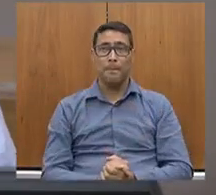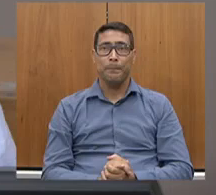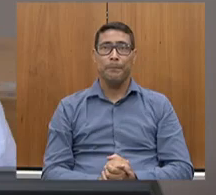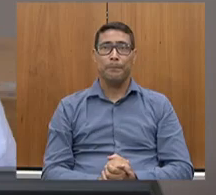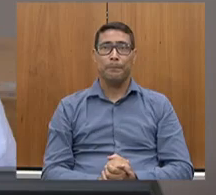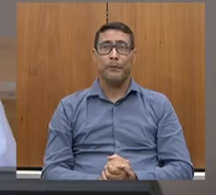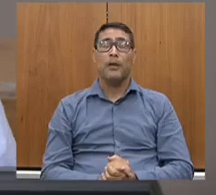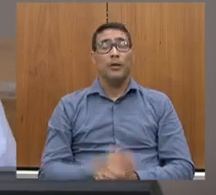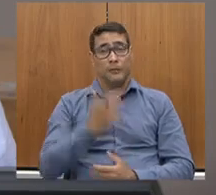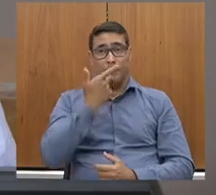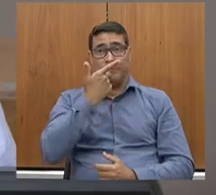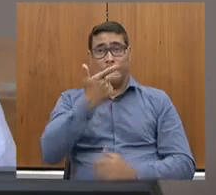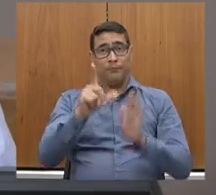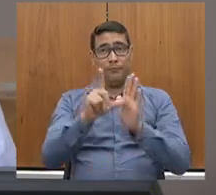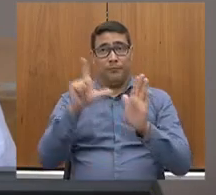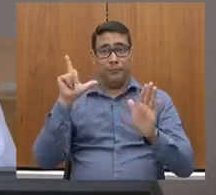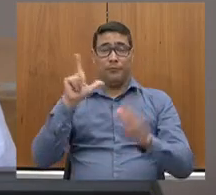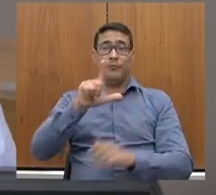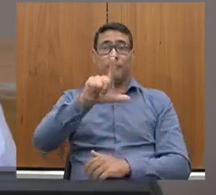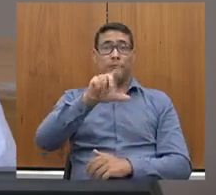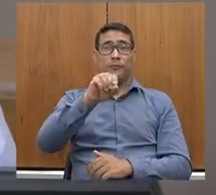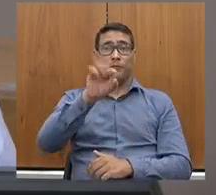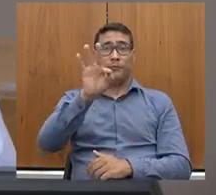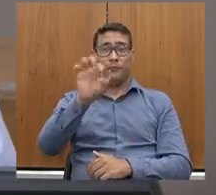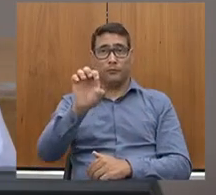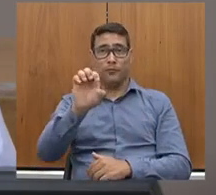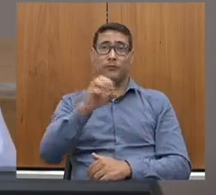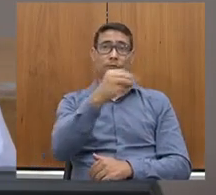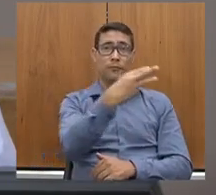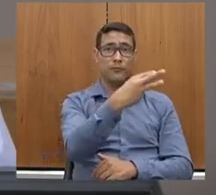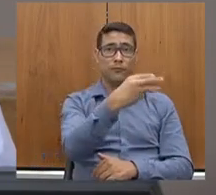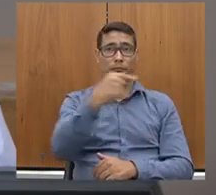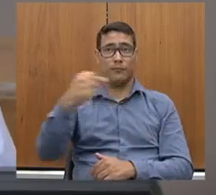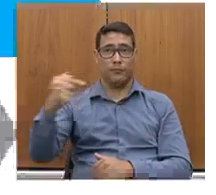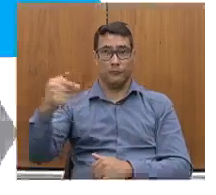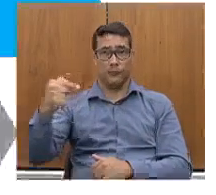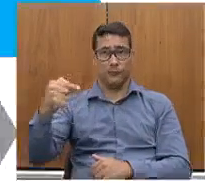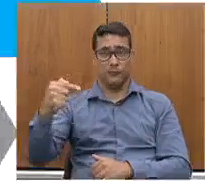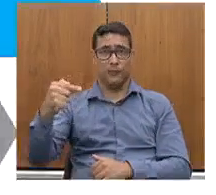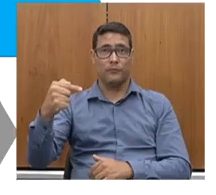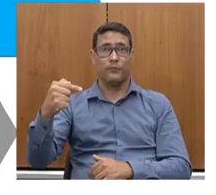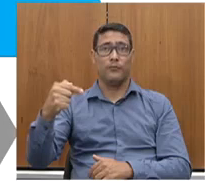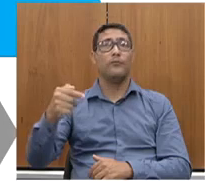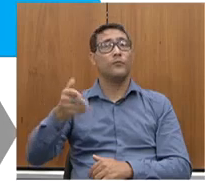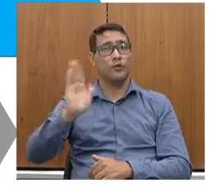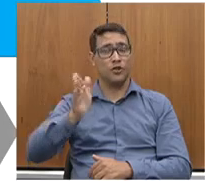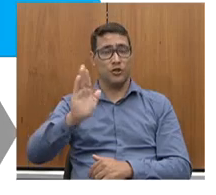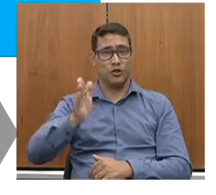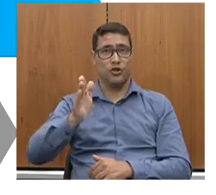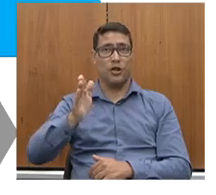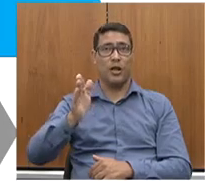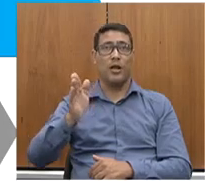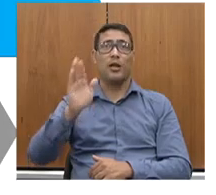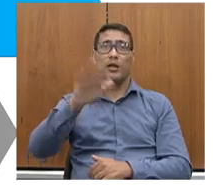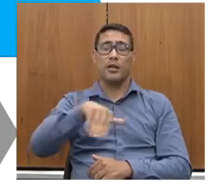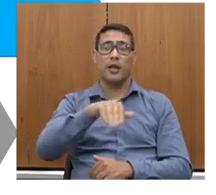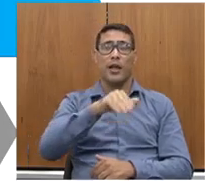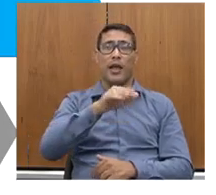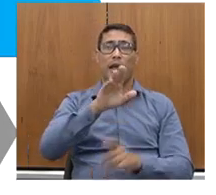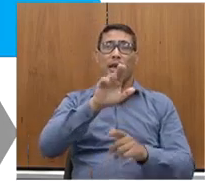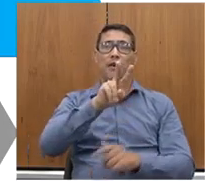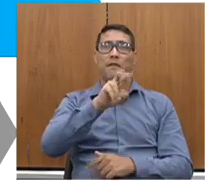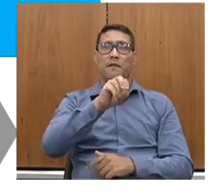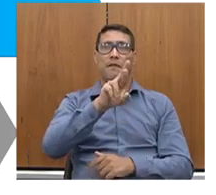E, como eu disse aqui, lotes 3 a 7, um deles, o lote 3, já está publicado, que é Varginha-Furnas.